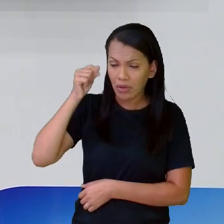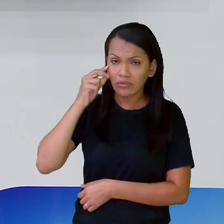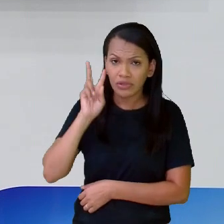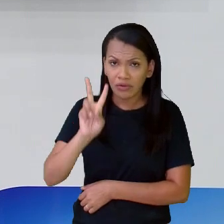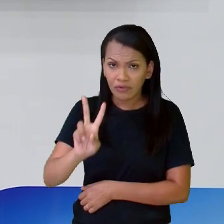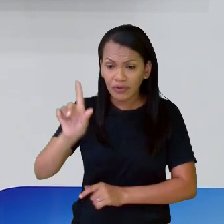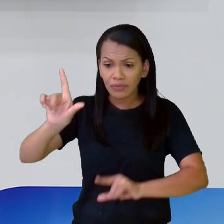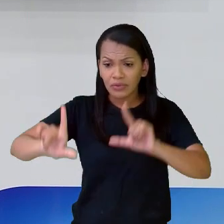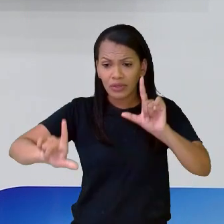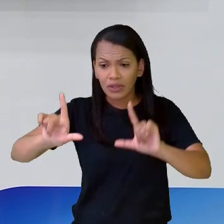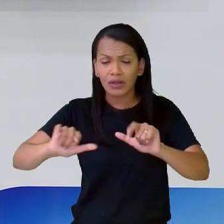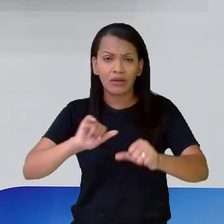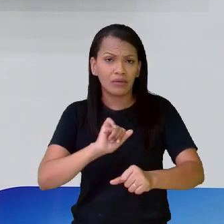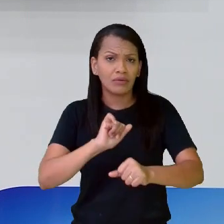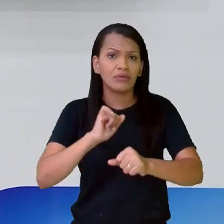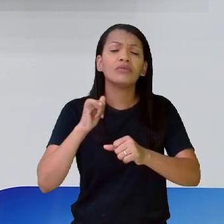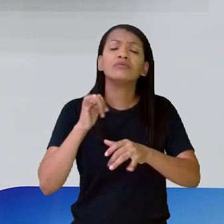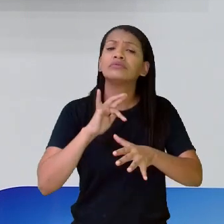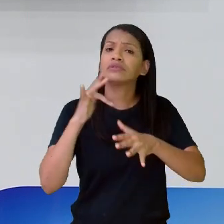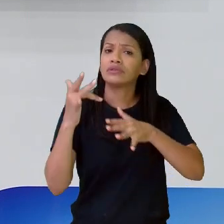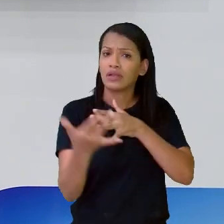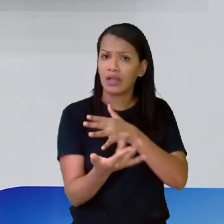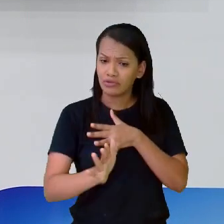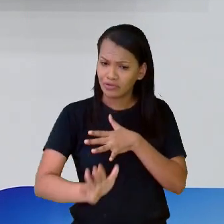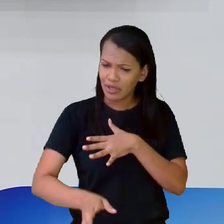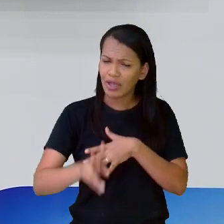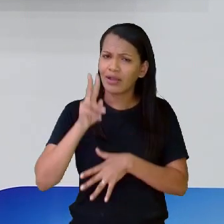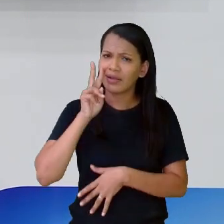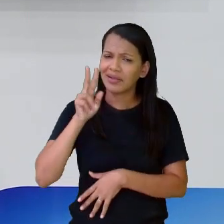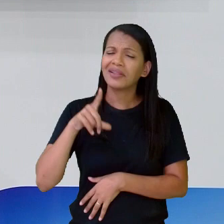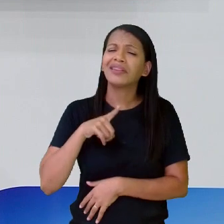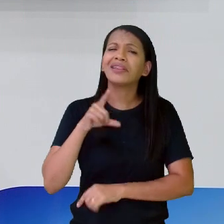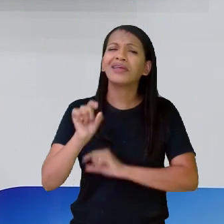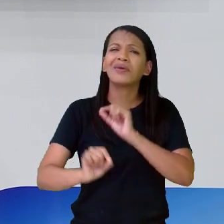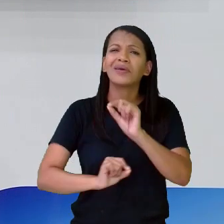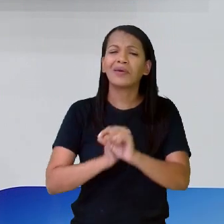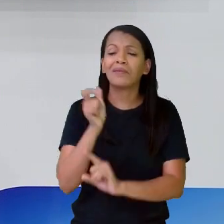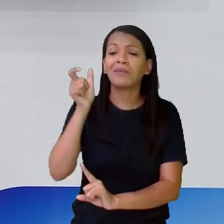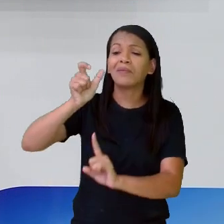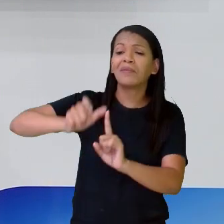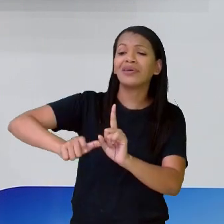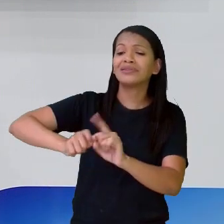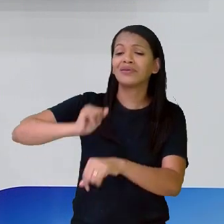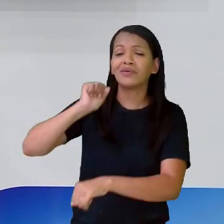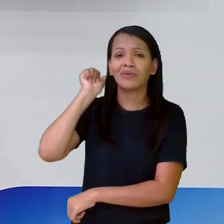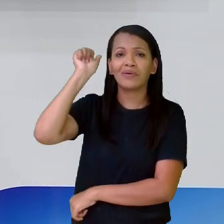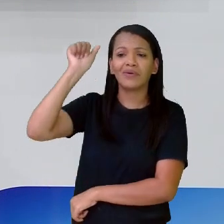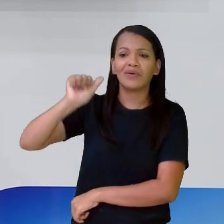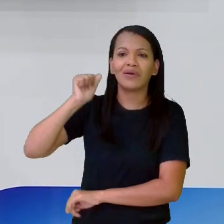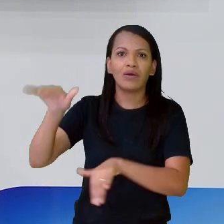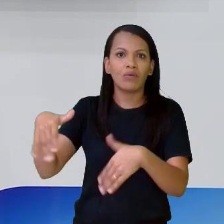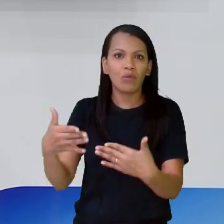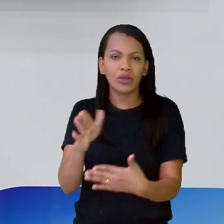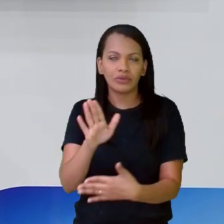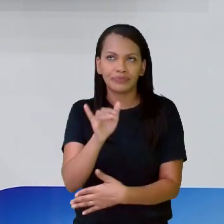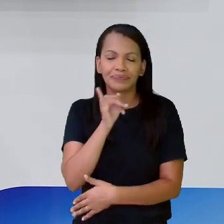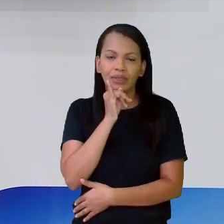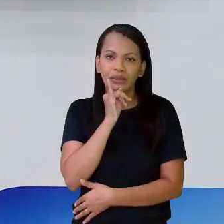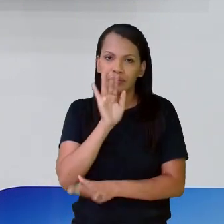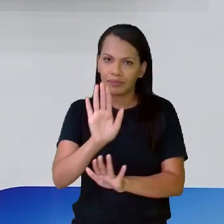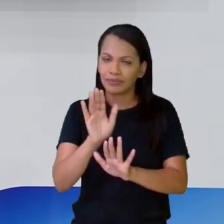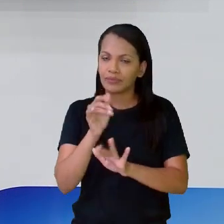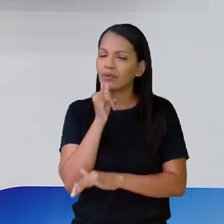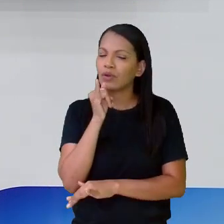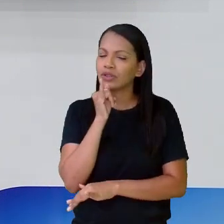rede social e mídia social. Enfim, que há o... Quando uma novela, vamos dizer assim, uma